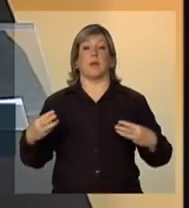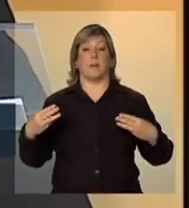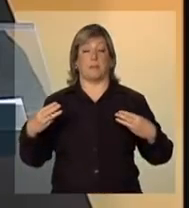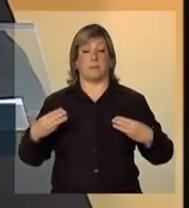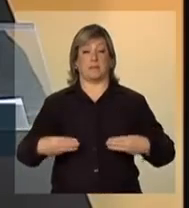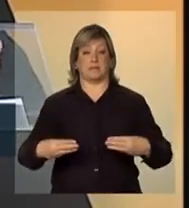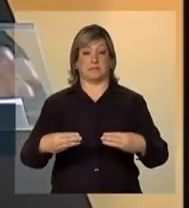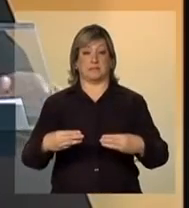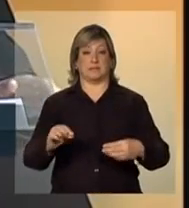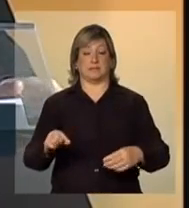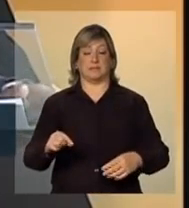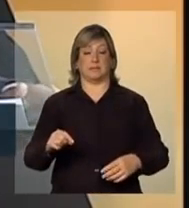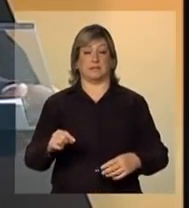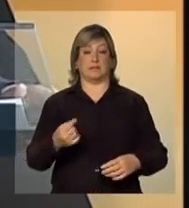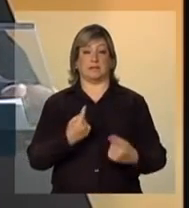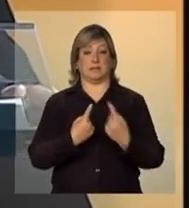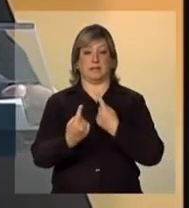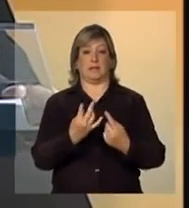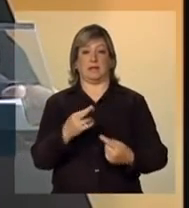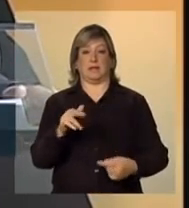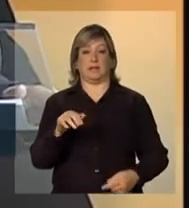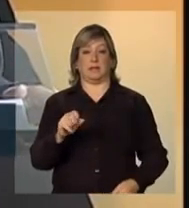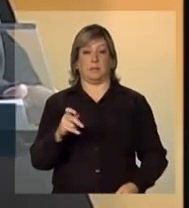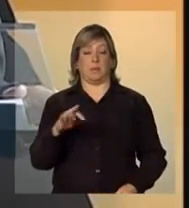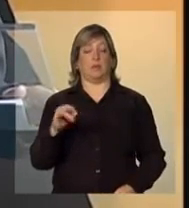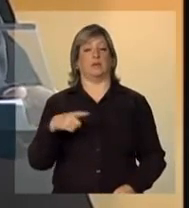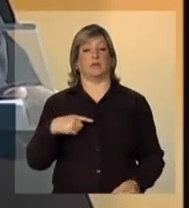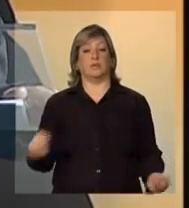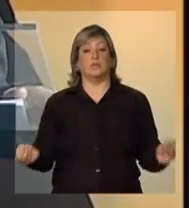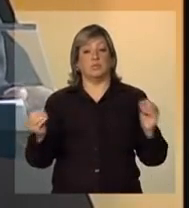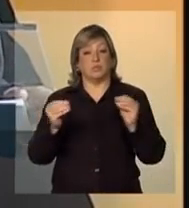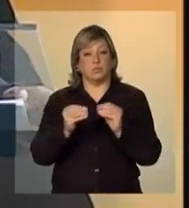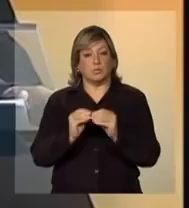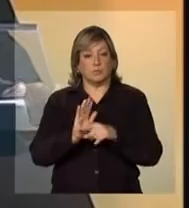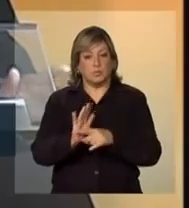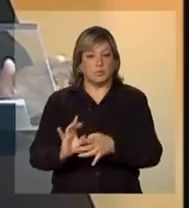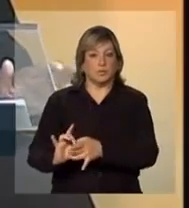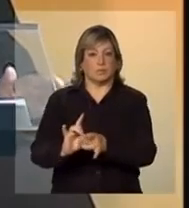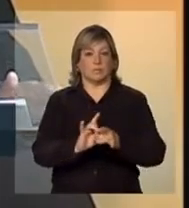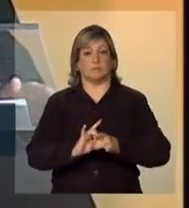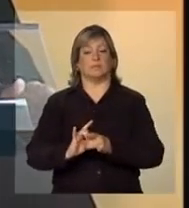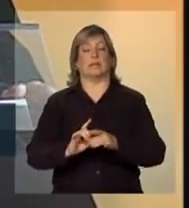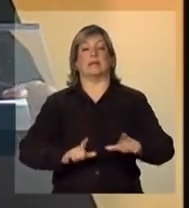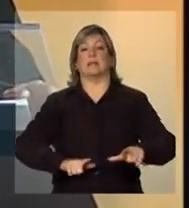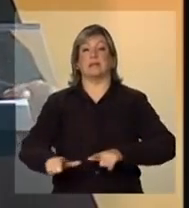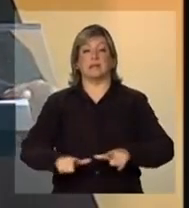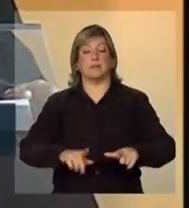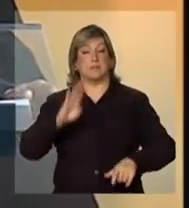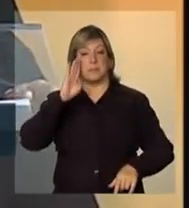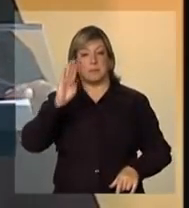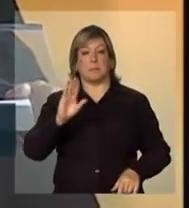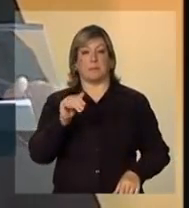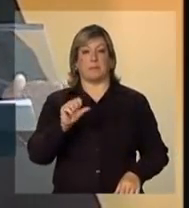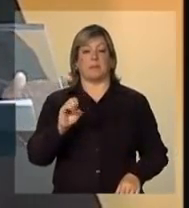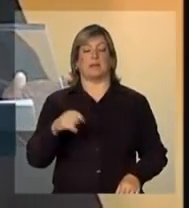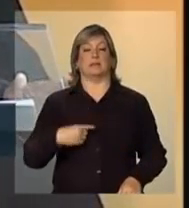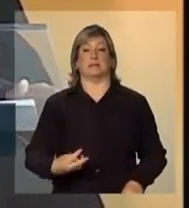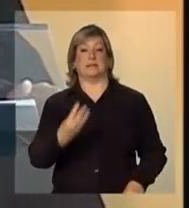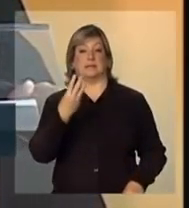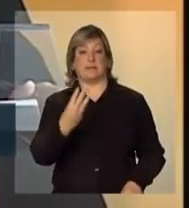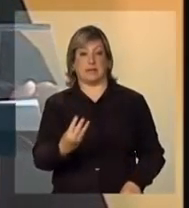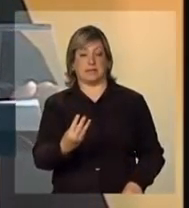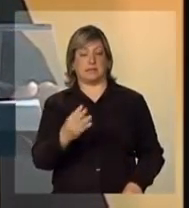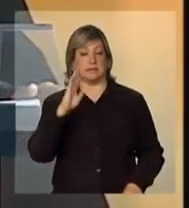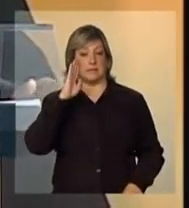Transportes, somando-se a esse esforço conjugado, trabalha basicamente aqui em três grandes